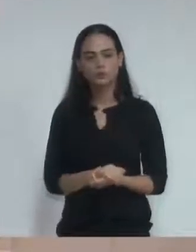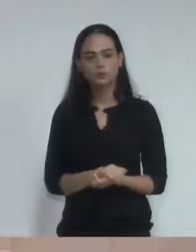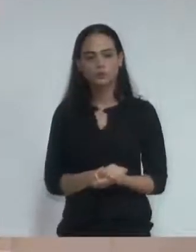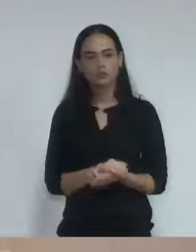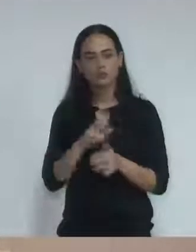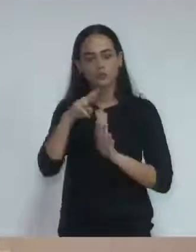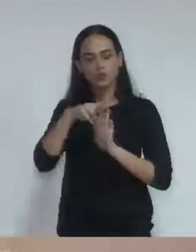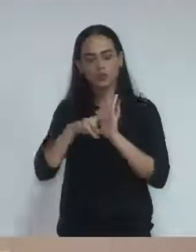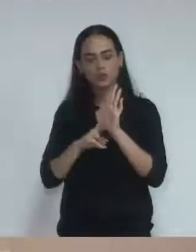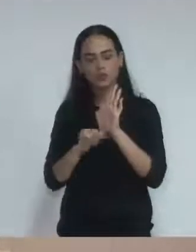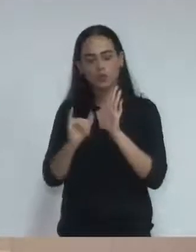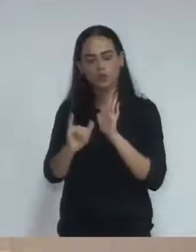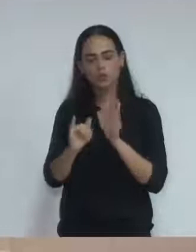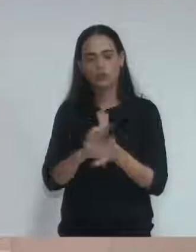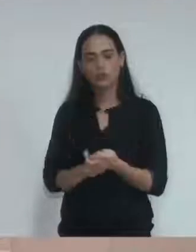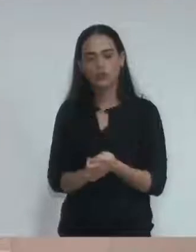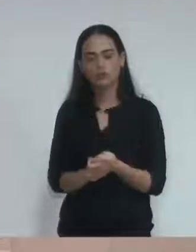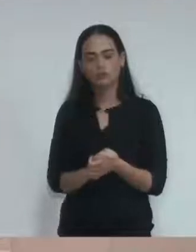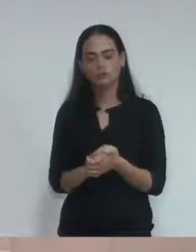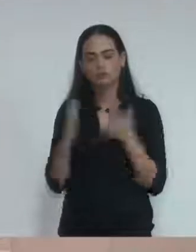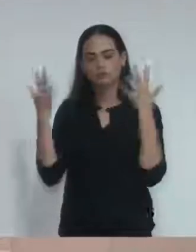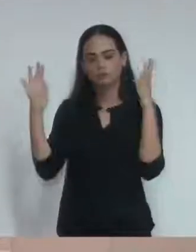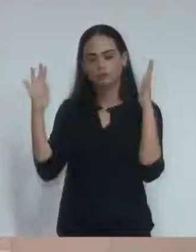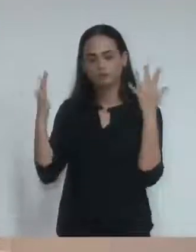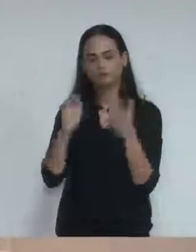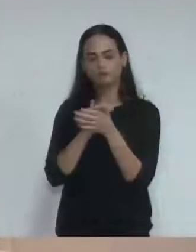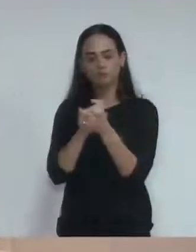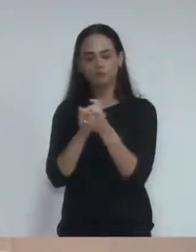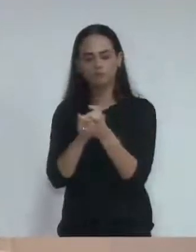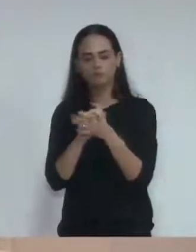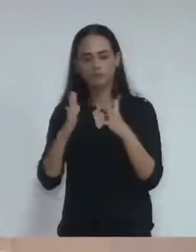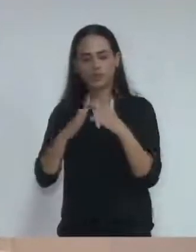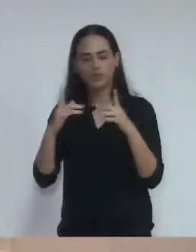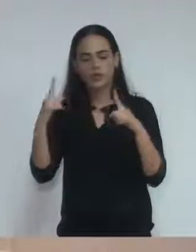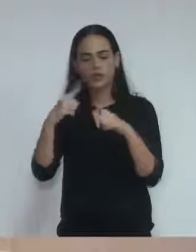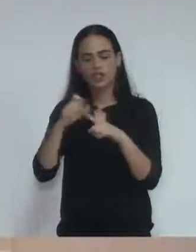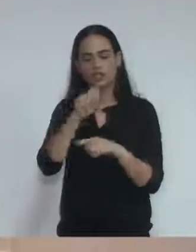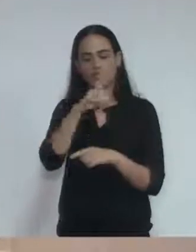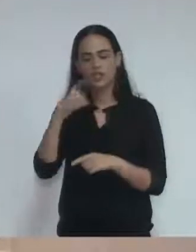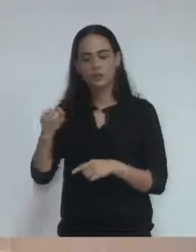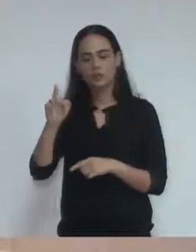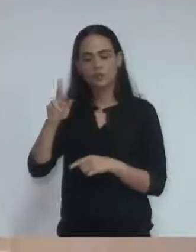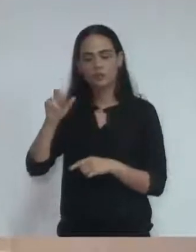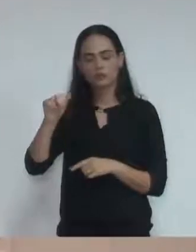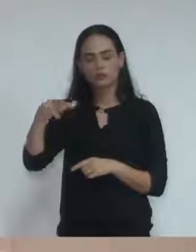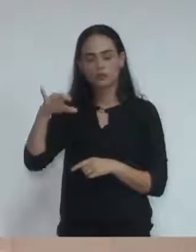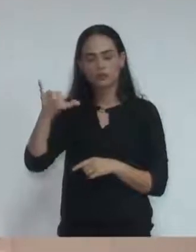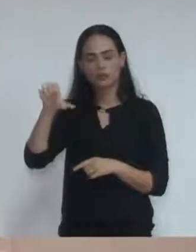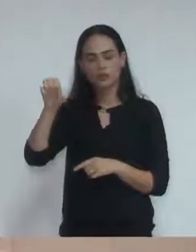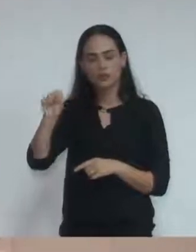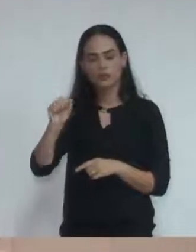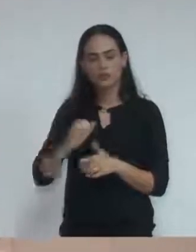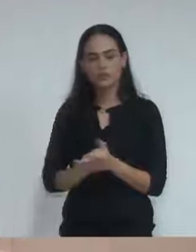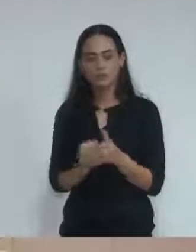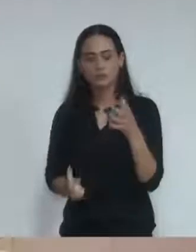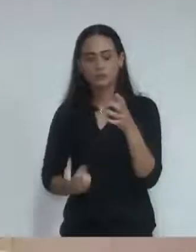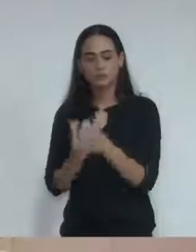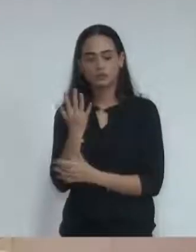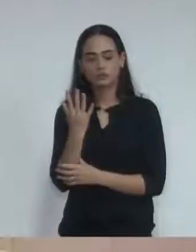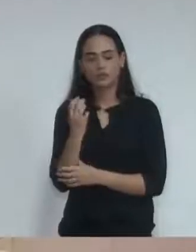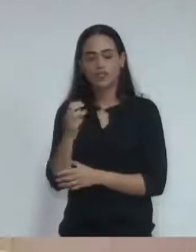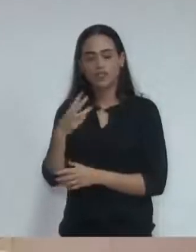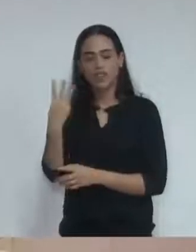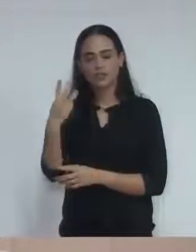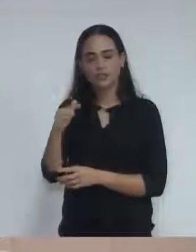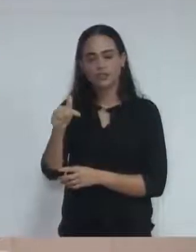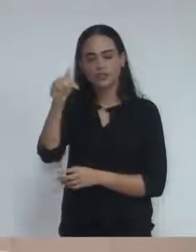regimentais, moção de congratulações à comunidade paróquia São Francisco de Assis pela realização da 13ª Festa do Milho,